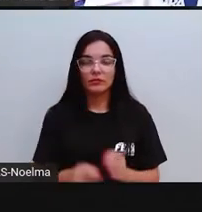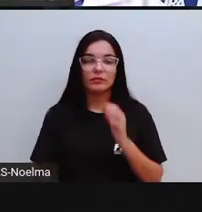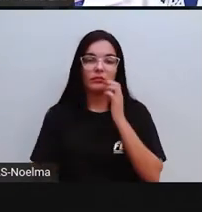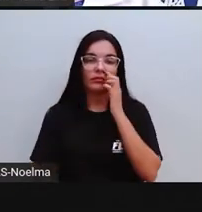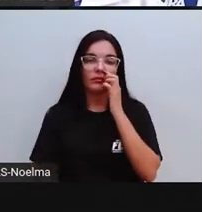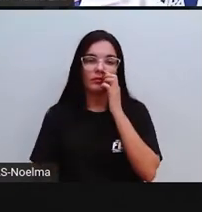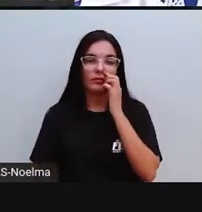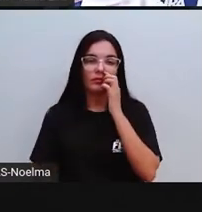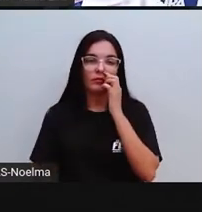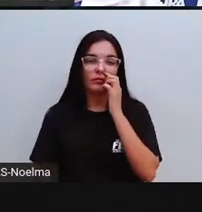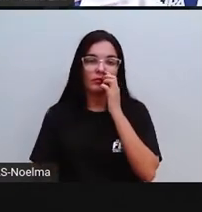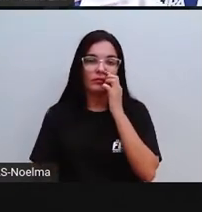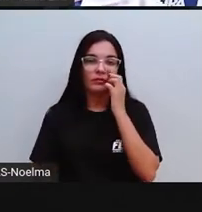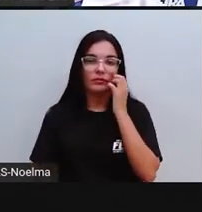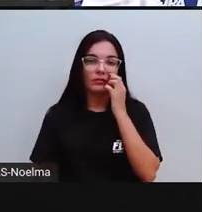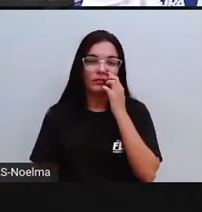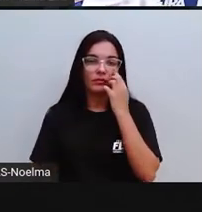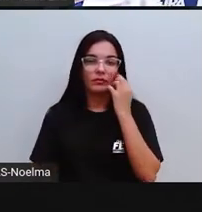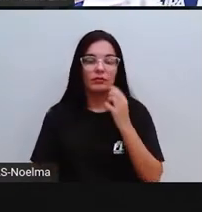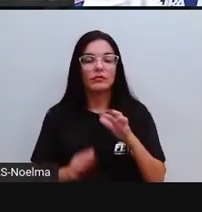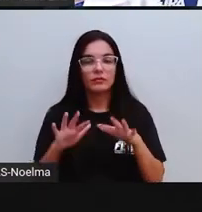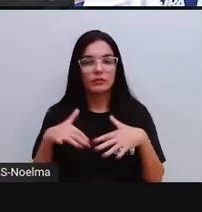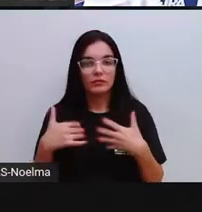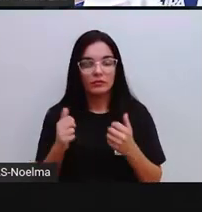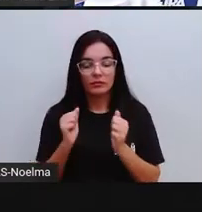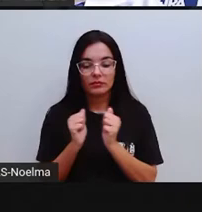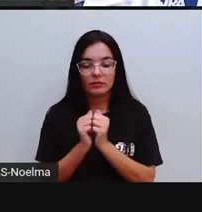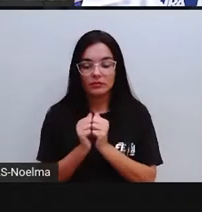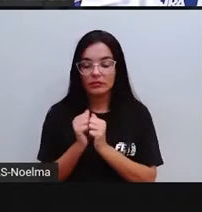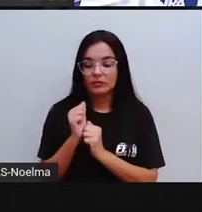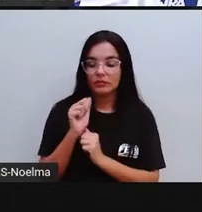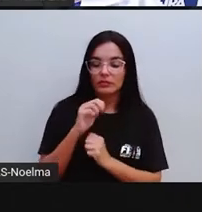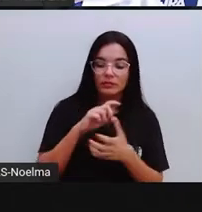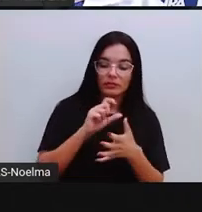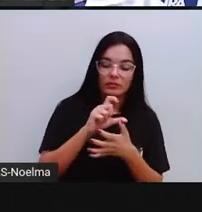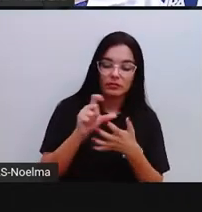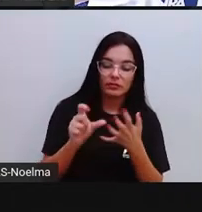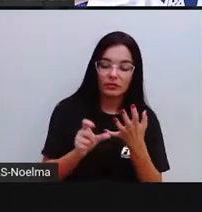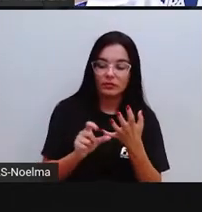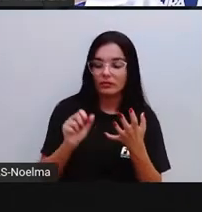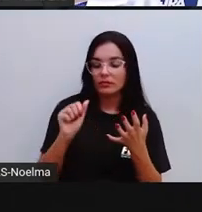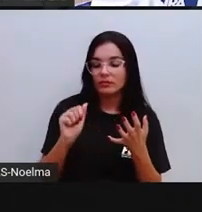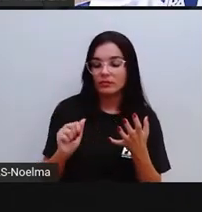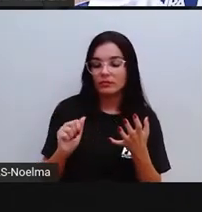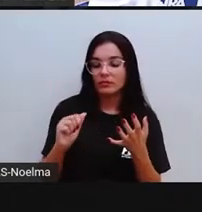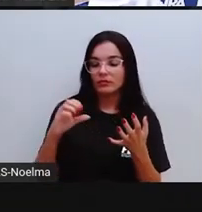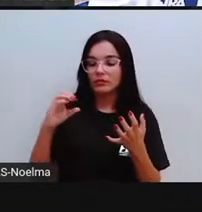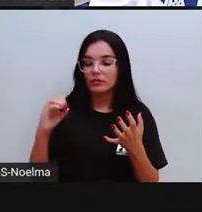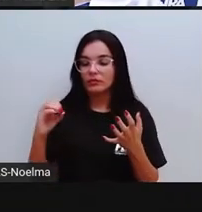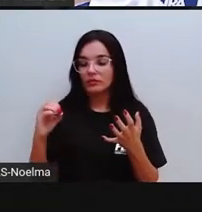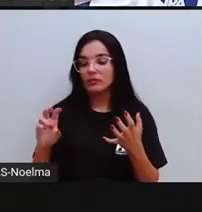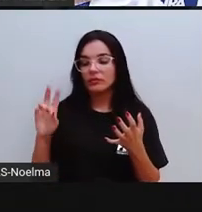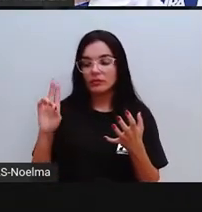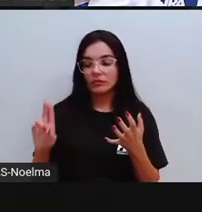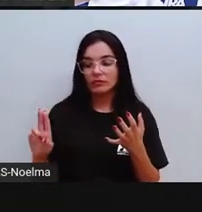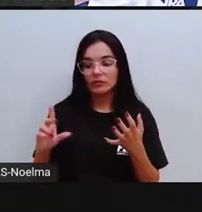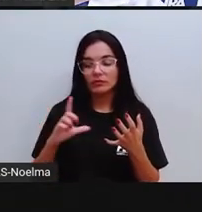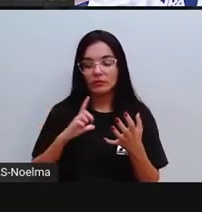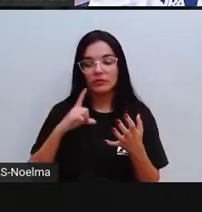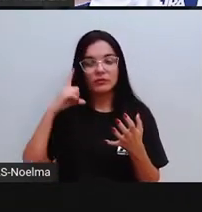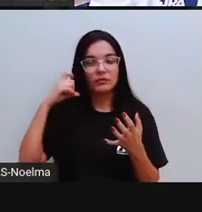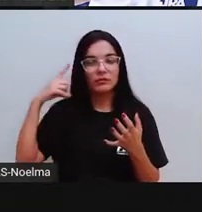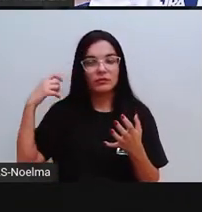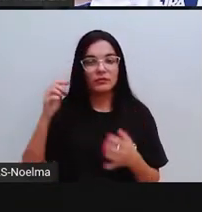toda vez que a letra GÉ estiver ali juntinho das vogais, ó, A, O e U, ela vai ter som de GÉ,